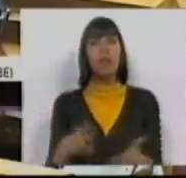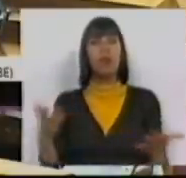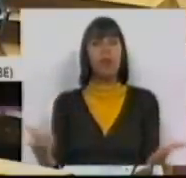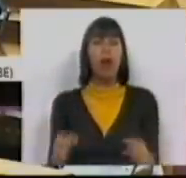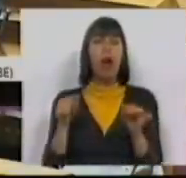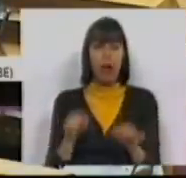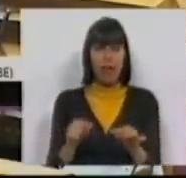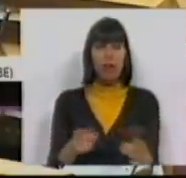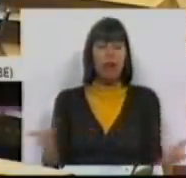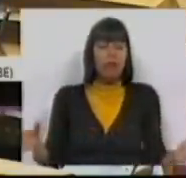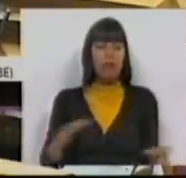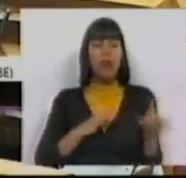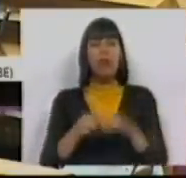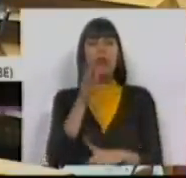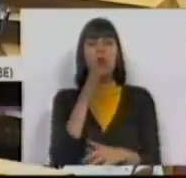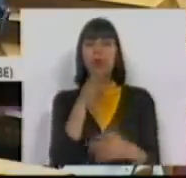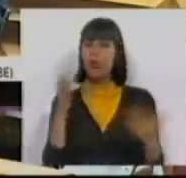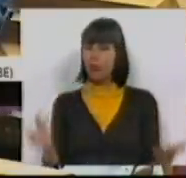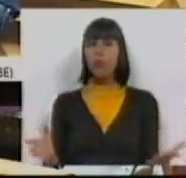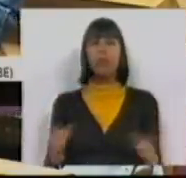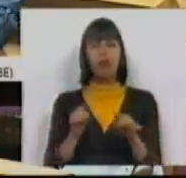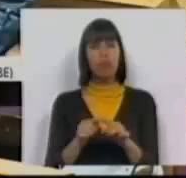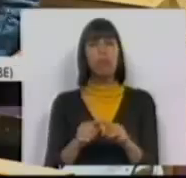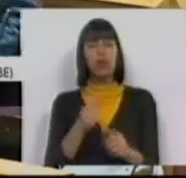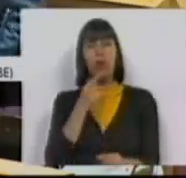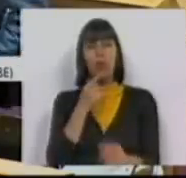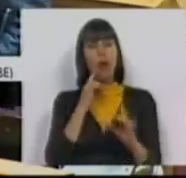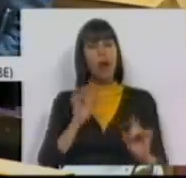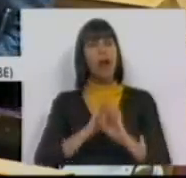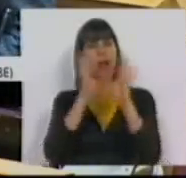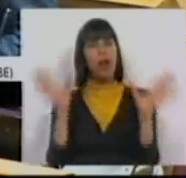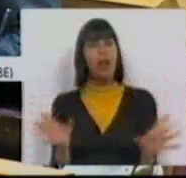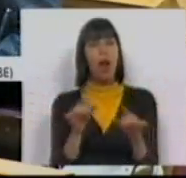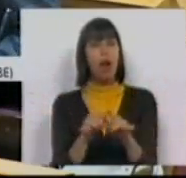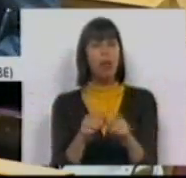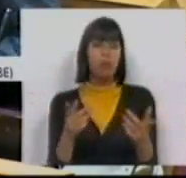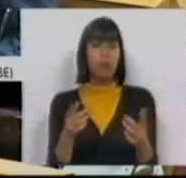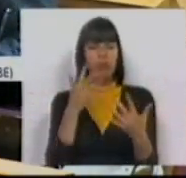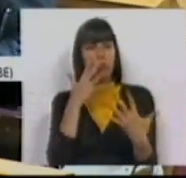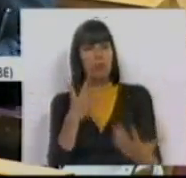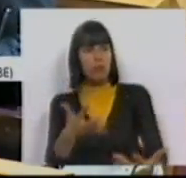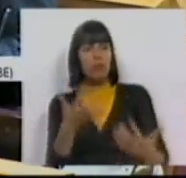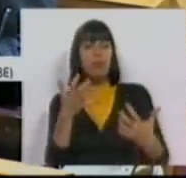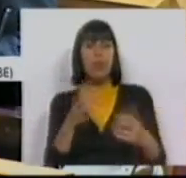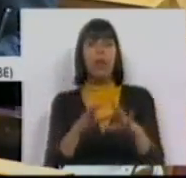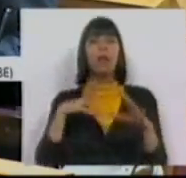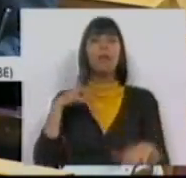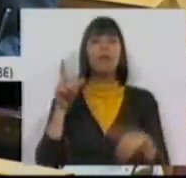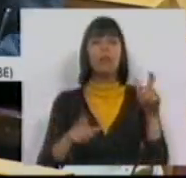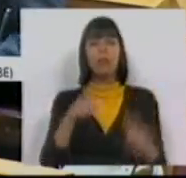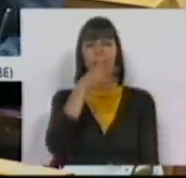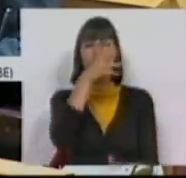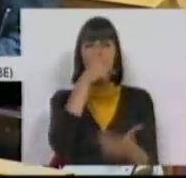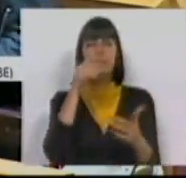Assim, senhoras e senhores deputados, é muito claro, aliás, é cristalino, como os portugueses,